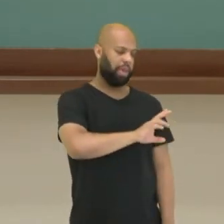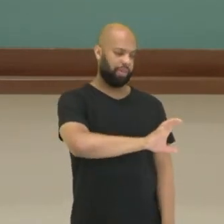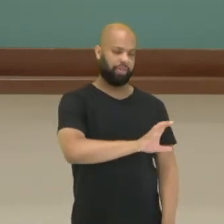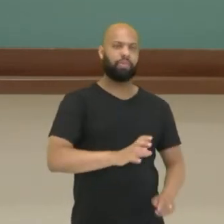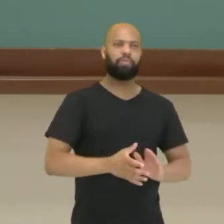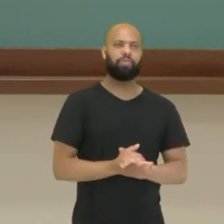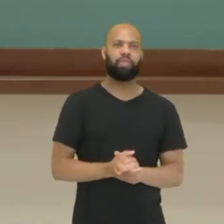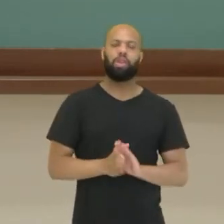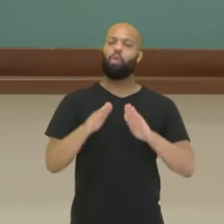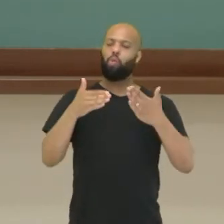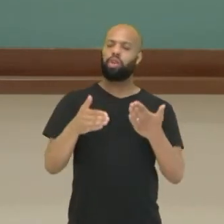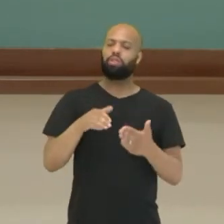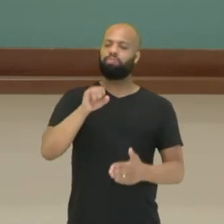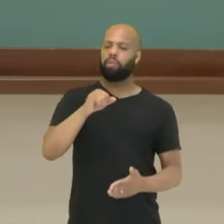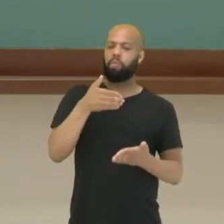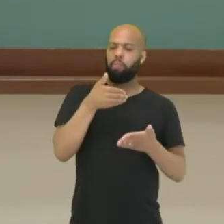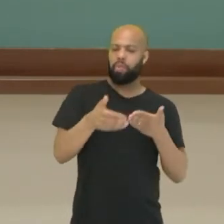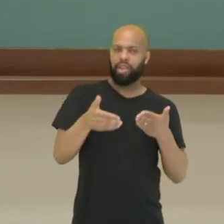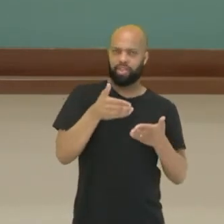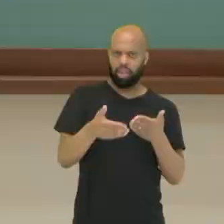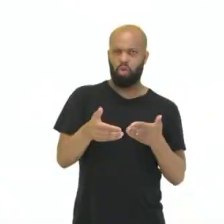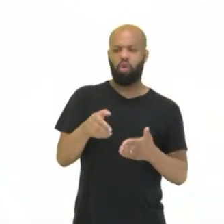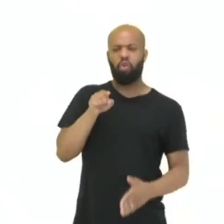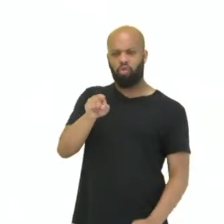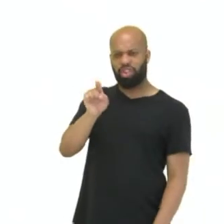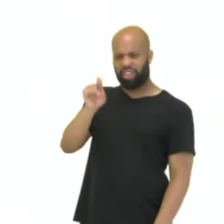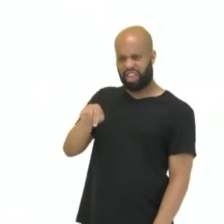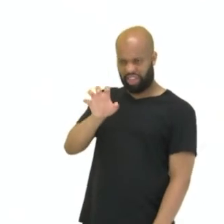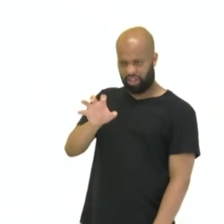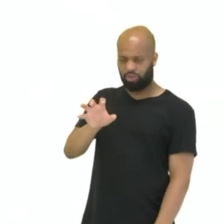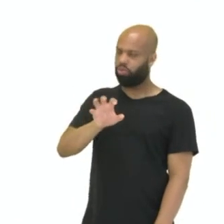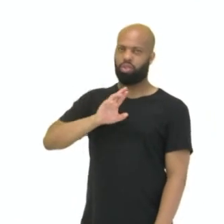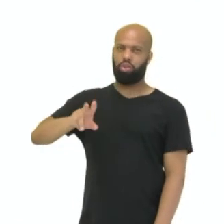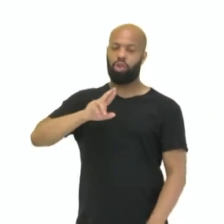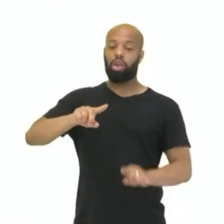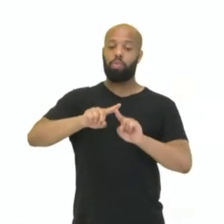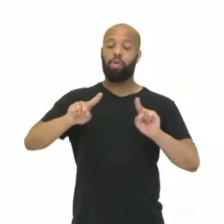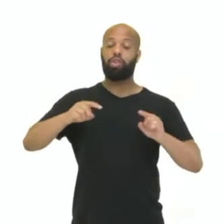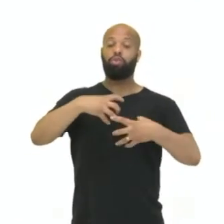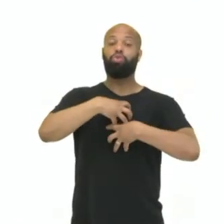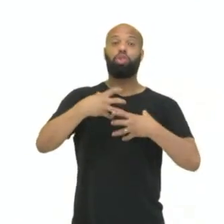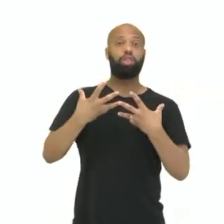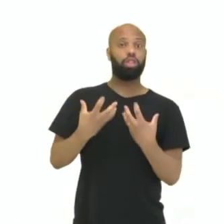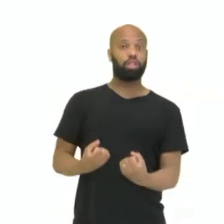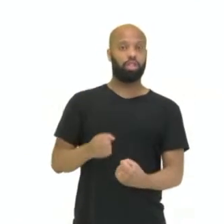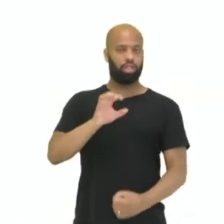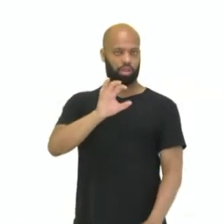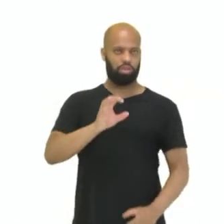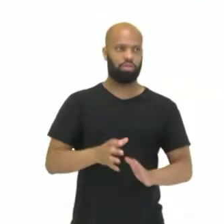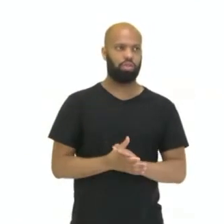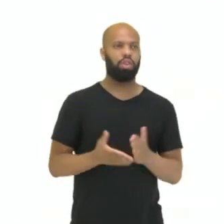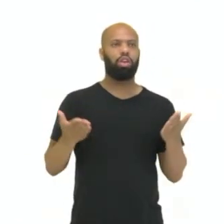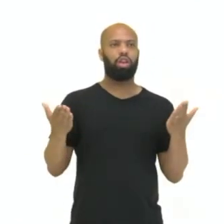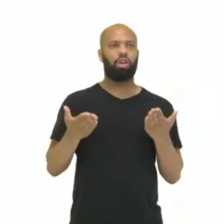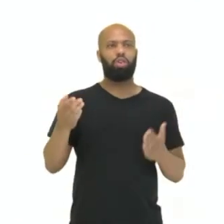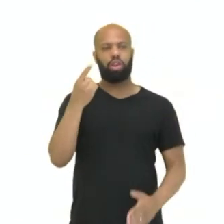A derrota em si não define ninguém, mas a forma como se reage à derrota. Então, vamos ver aqui.